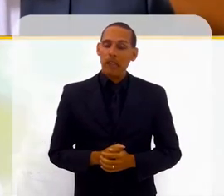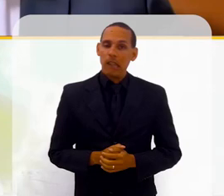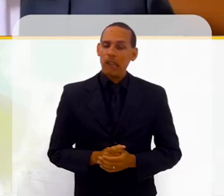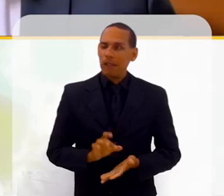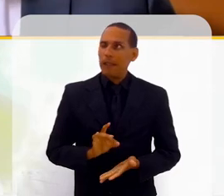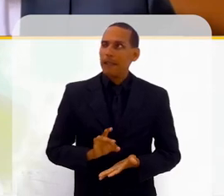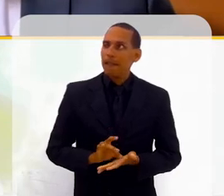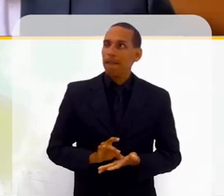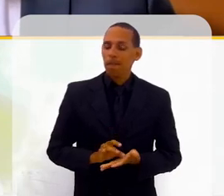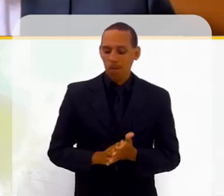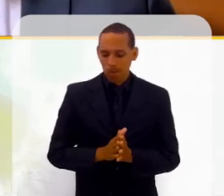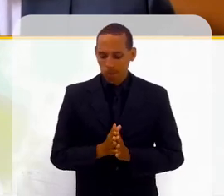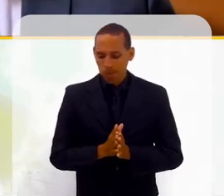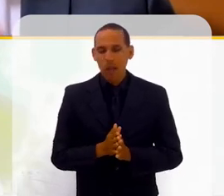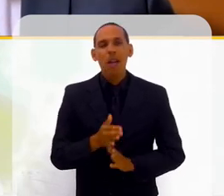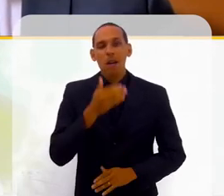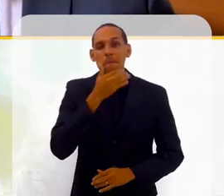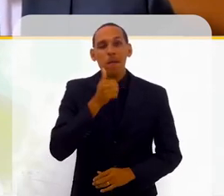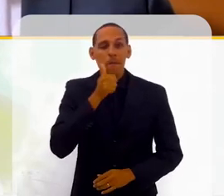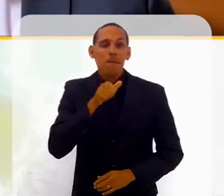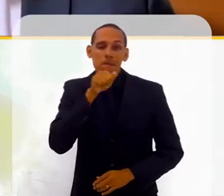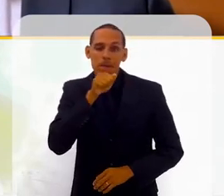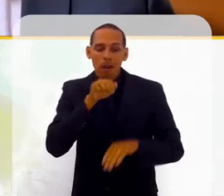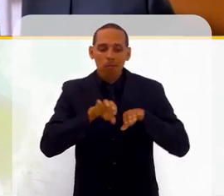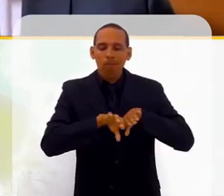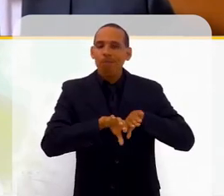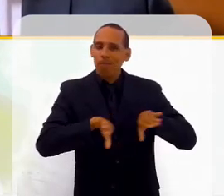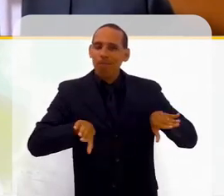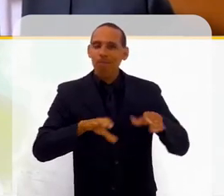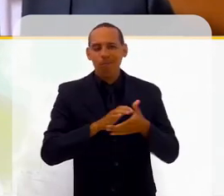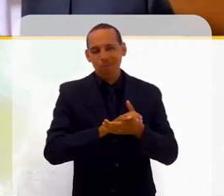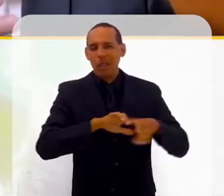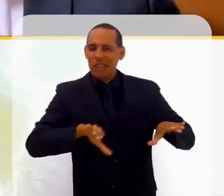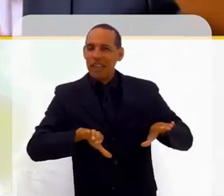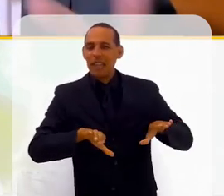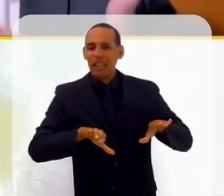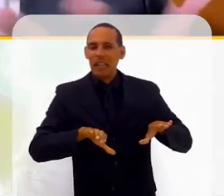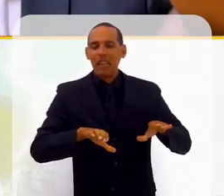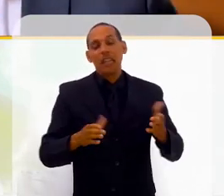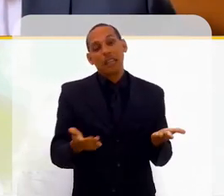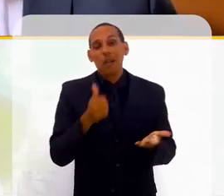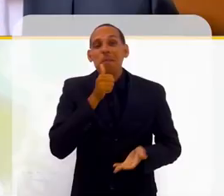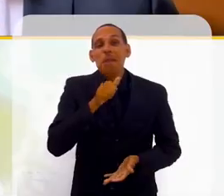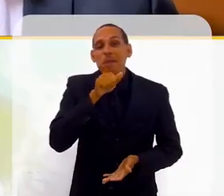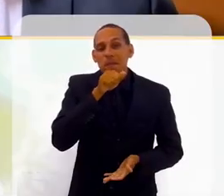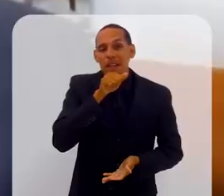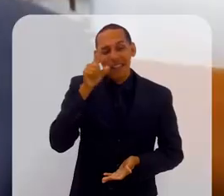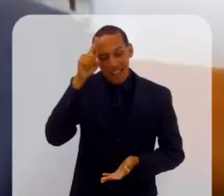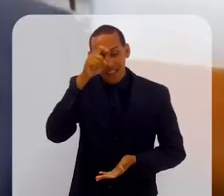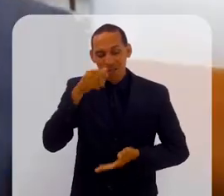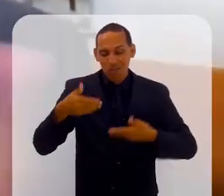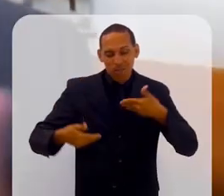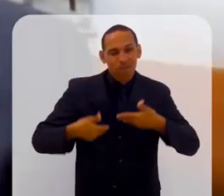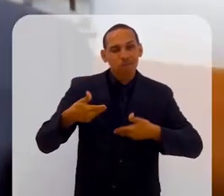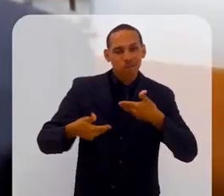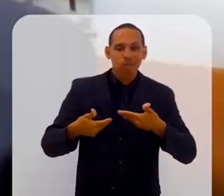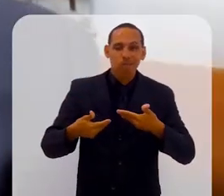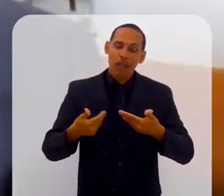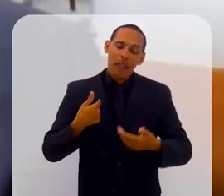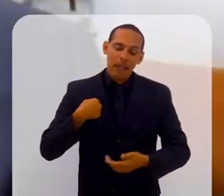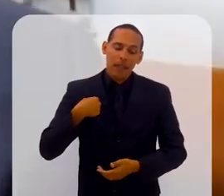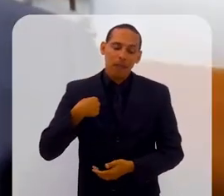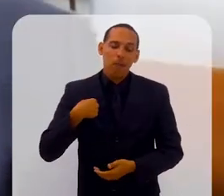Na verdade, assim, meus pais se separaram, então minha mãe mudou de cidade. Eu fui, morei com a minha mãe e depois